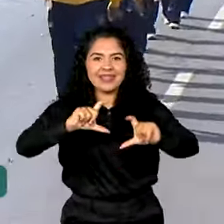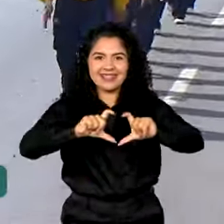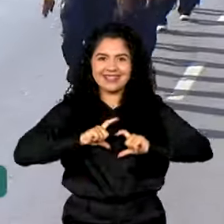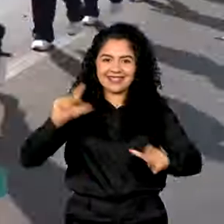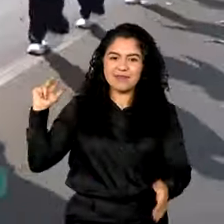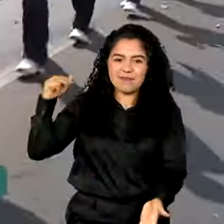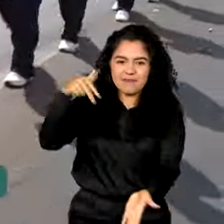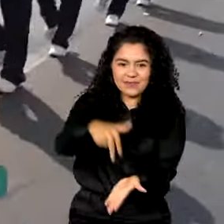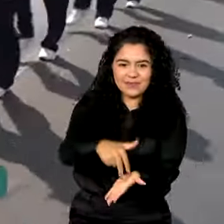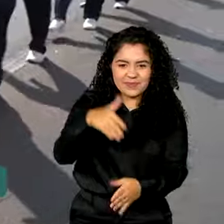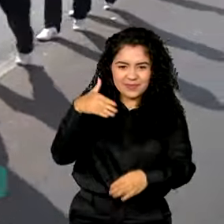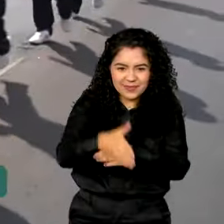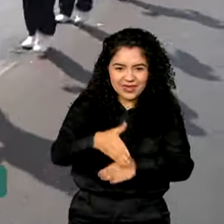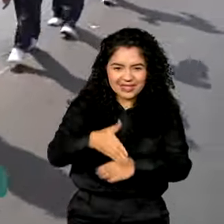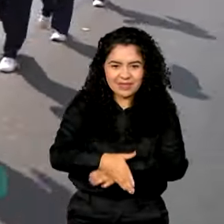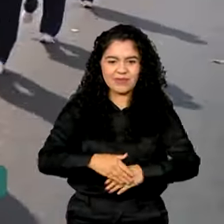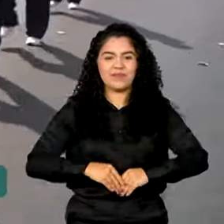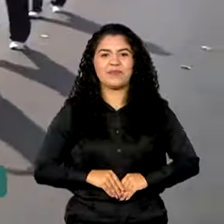presença.